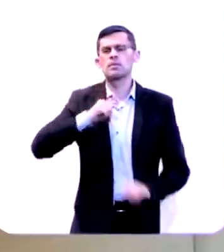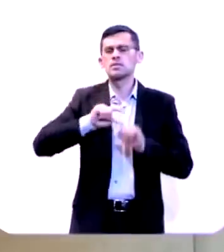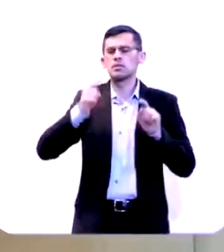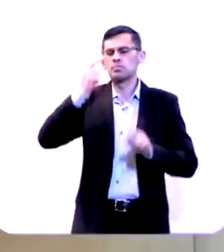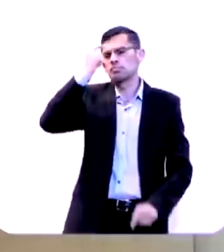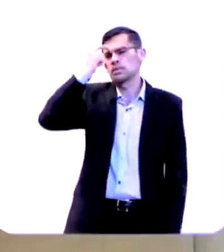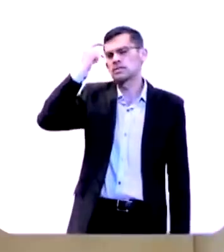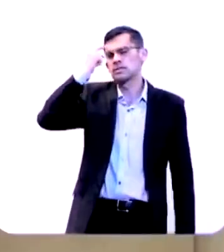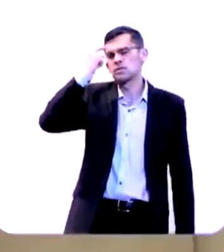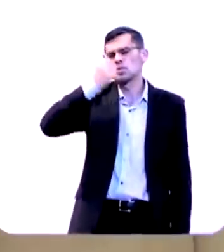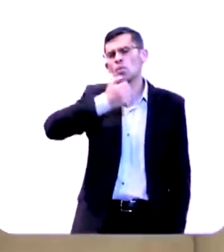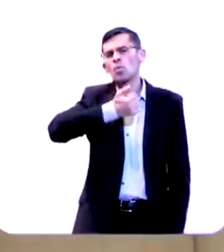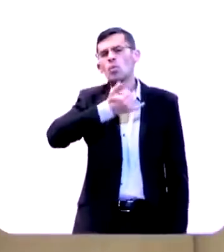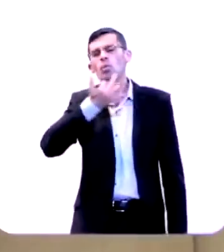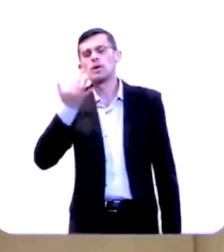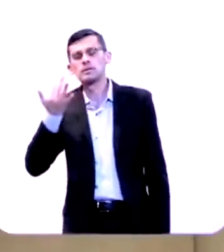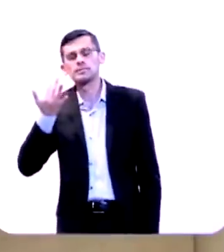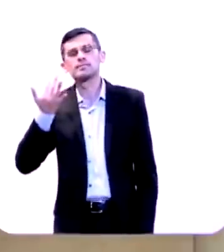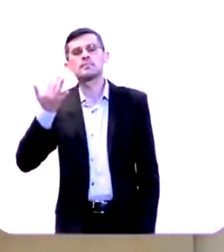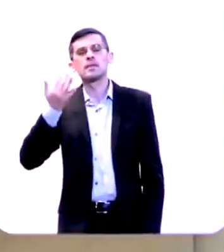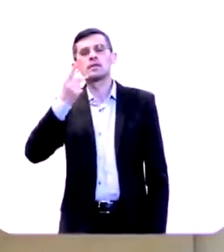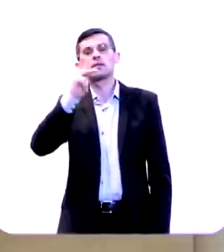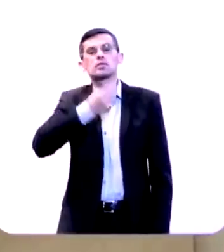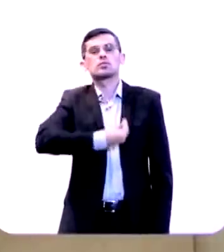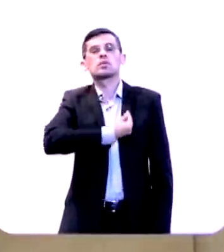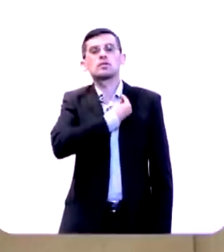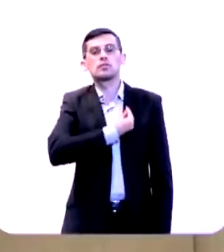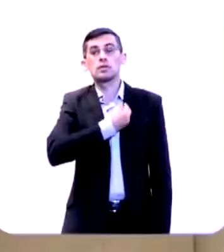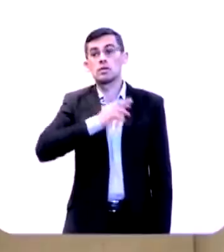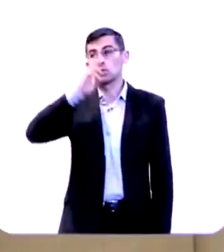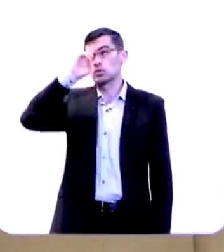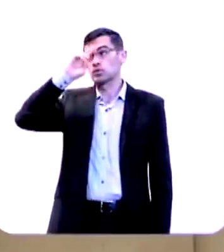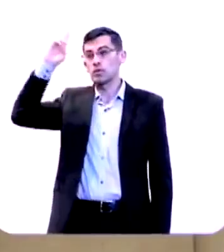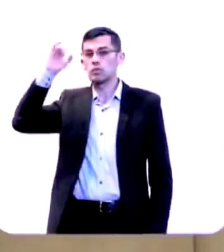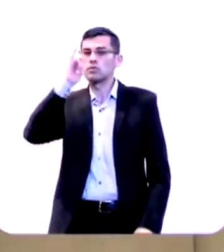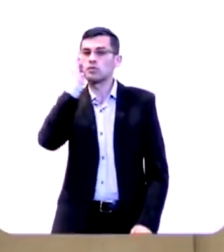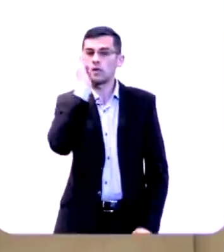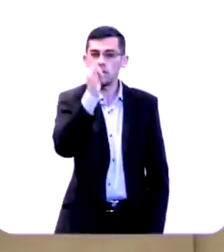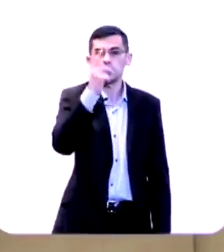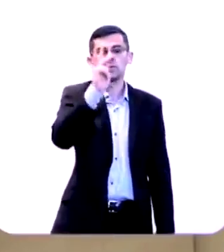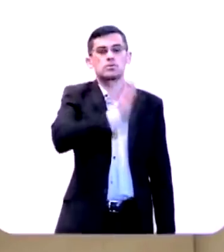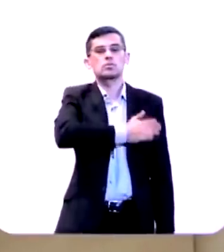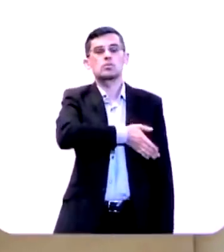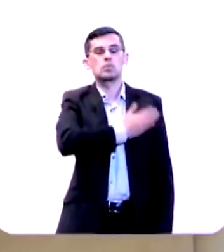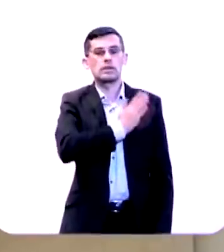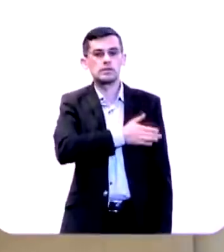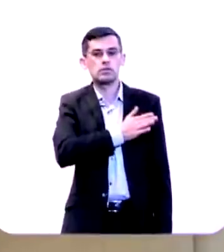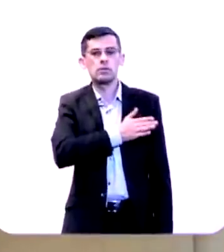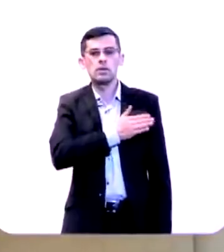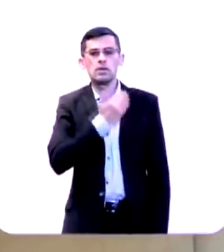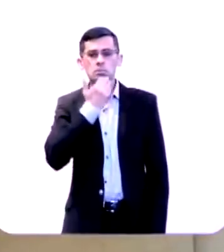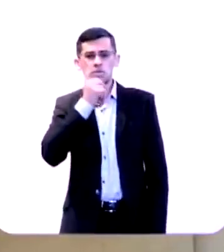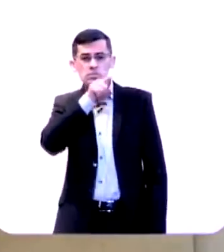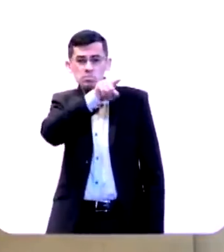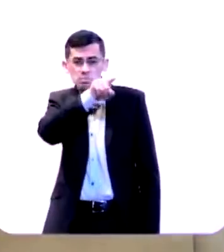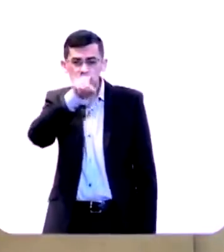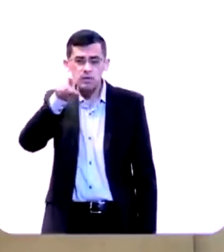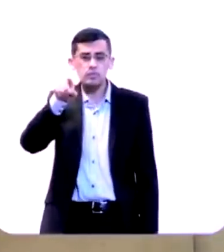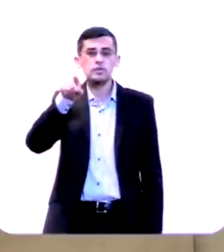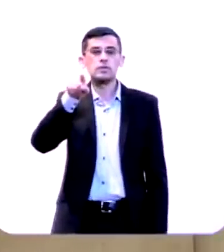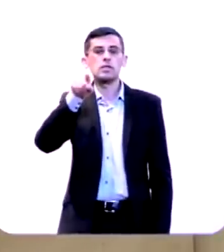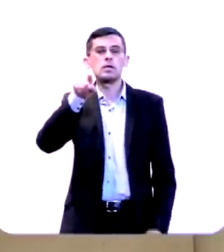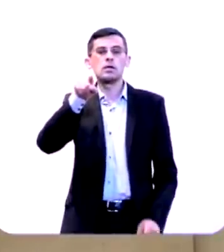fico pensando quantas vezes na sua vida o Senhor tem falado ao seu coração tem pedido que você